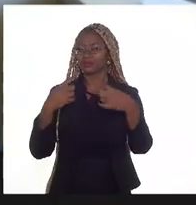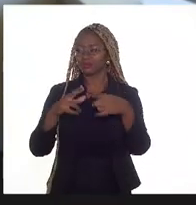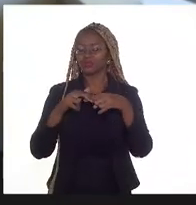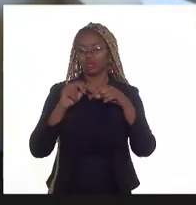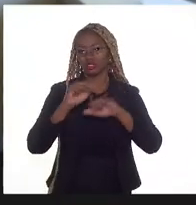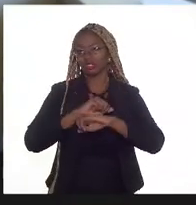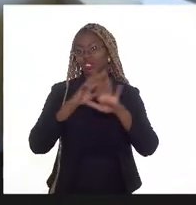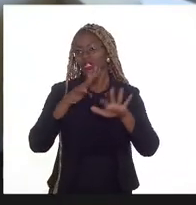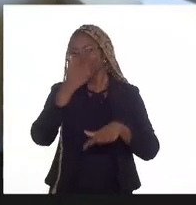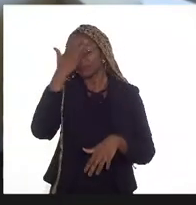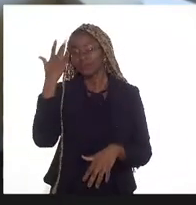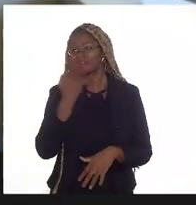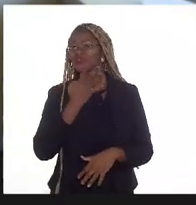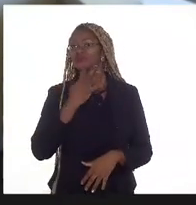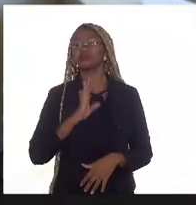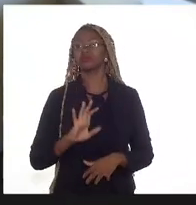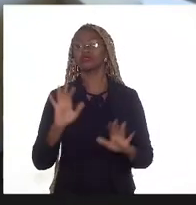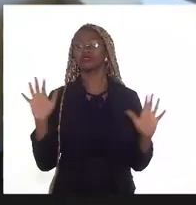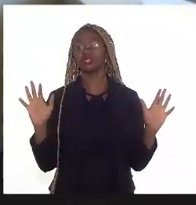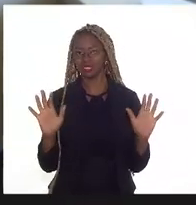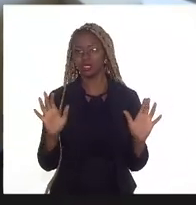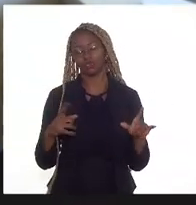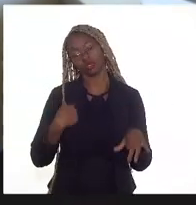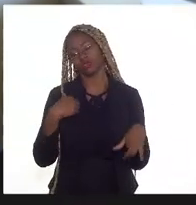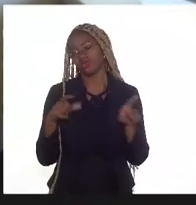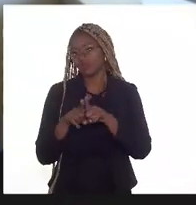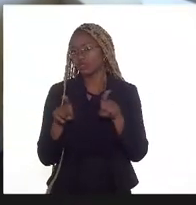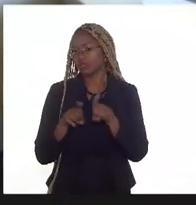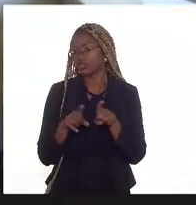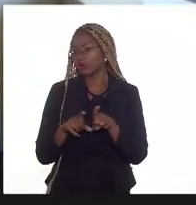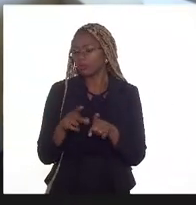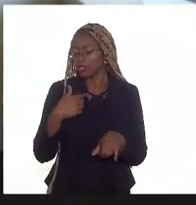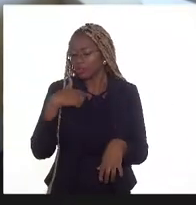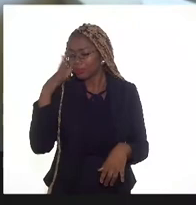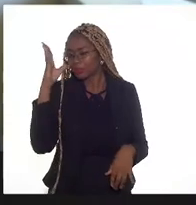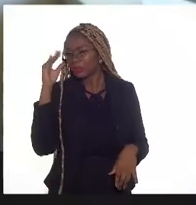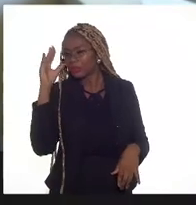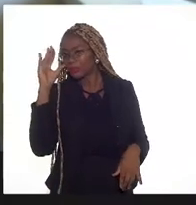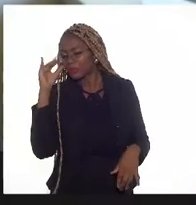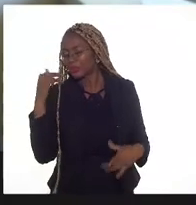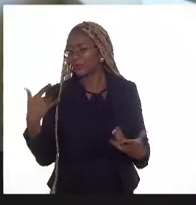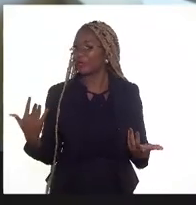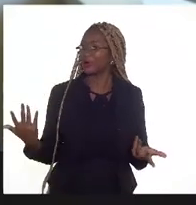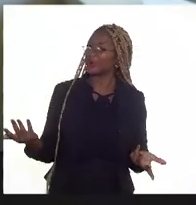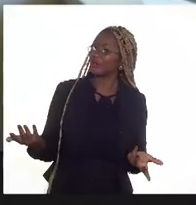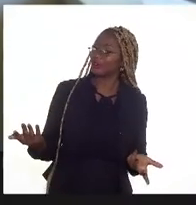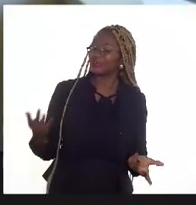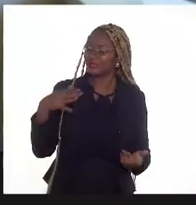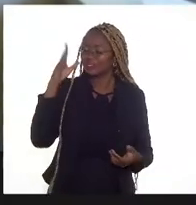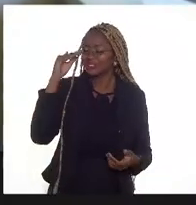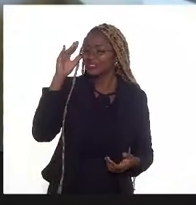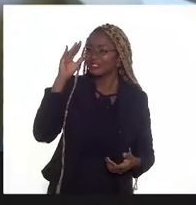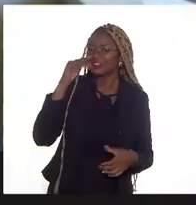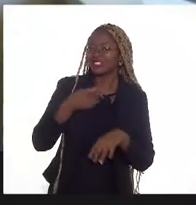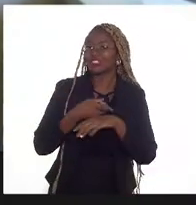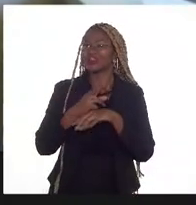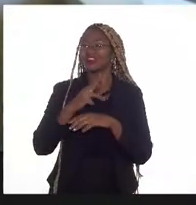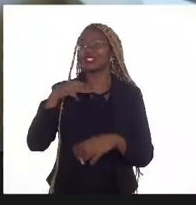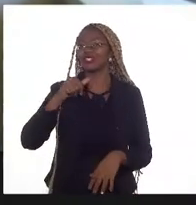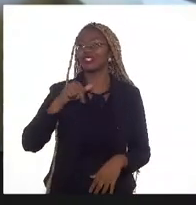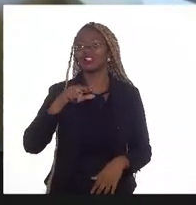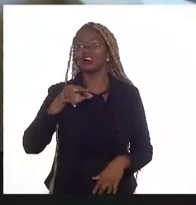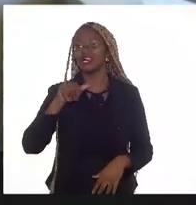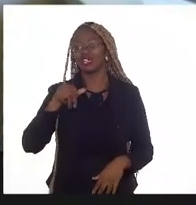ninguém conhecia. Até porque eu também fiquei aqui curioso, doutora doutora Mariana,